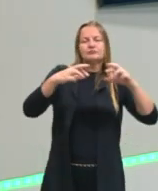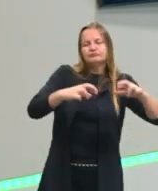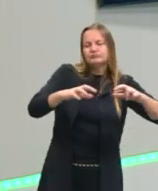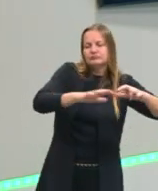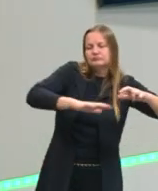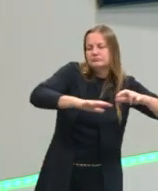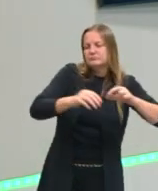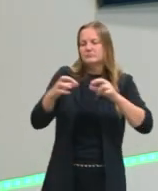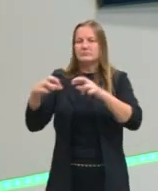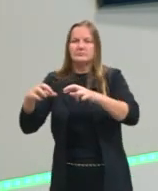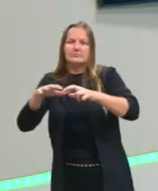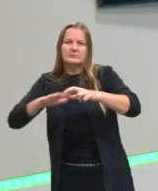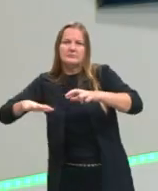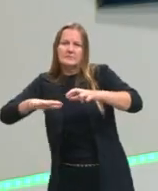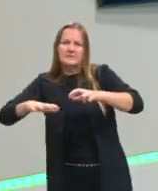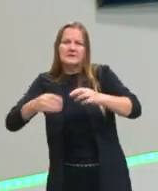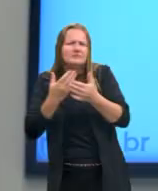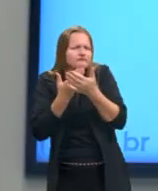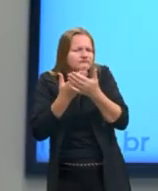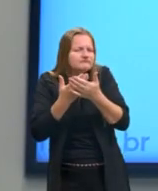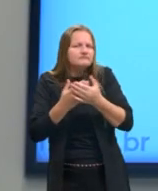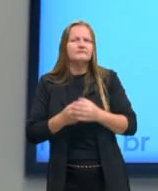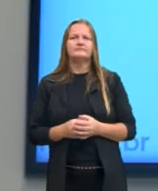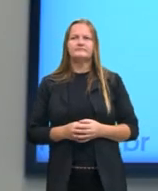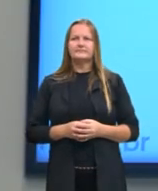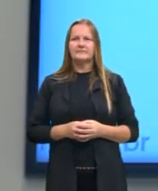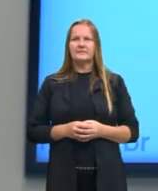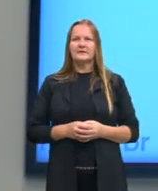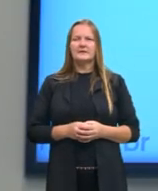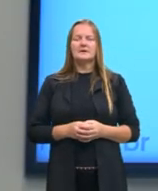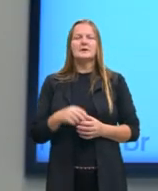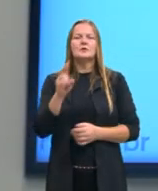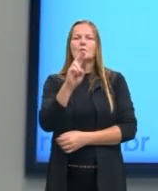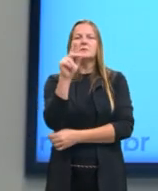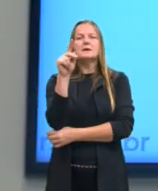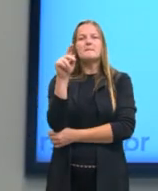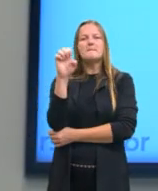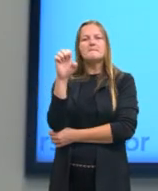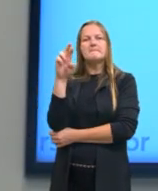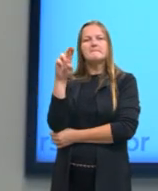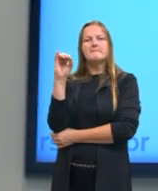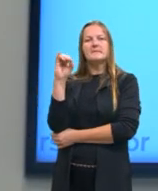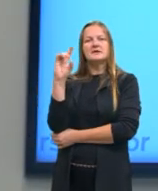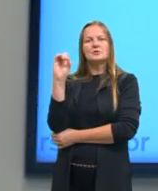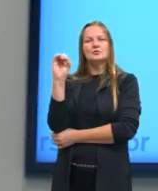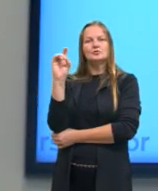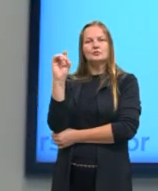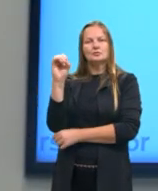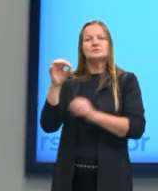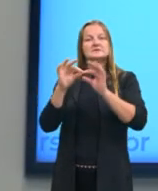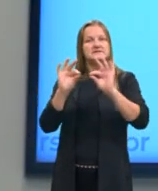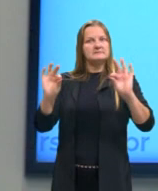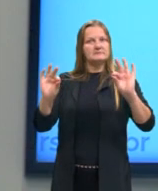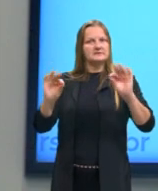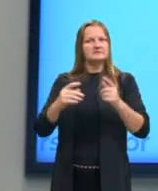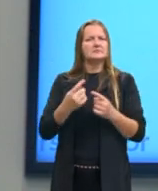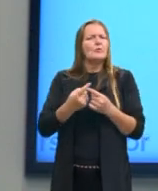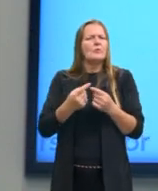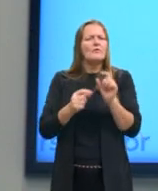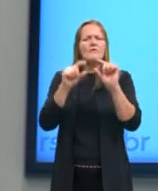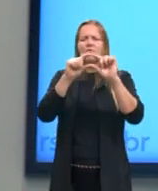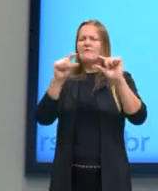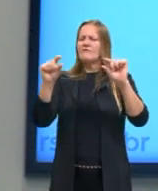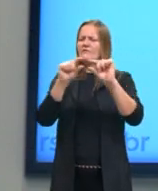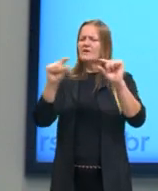assim dizer. A primeira delas é a sintaxe do período simples. O que é isso? É quando eu olho uma frase que tem